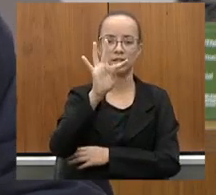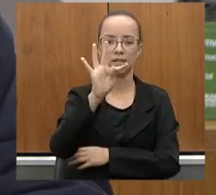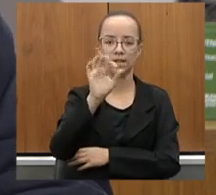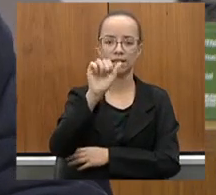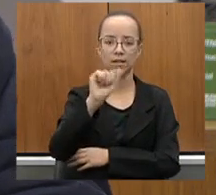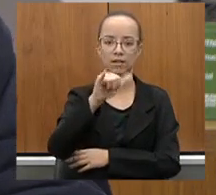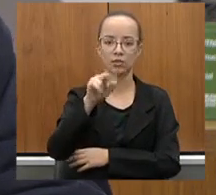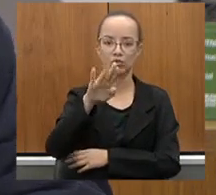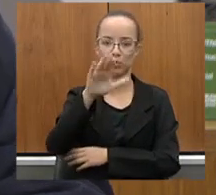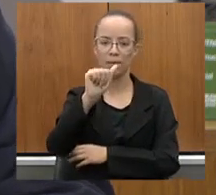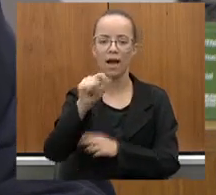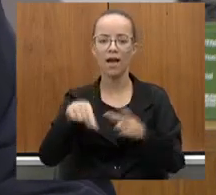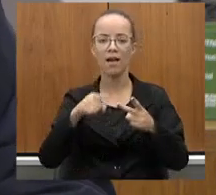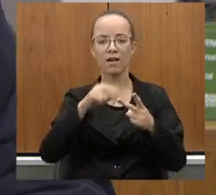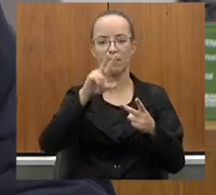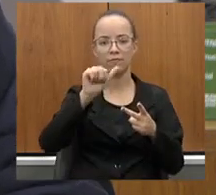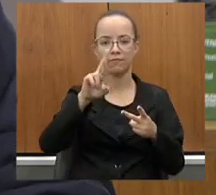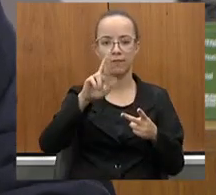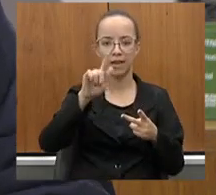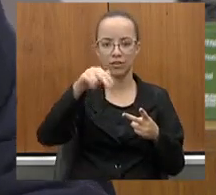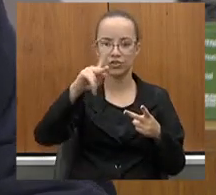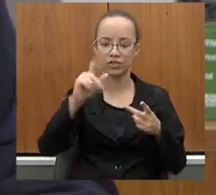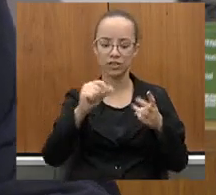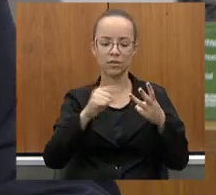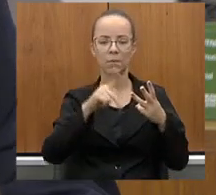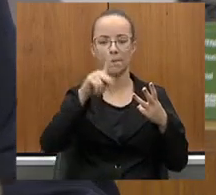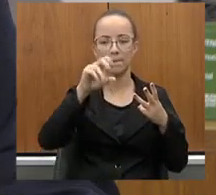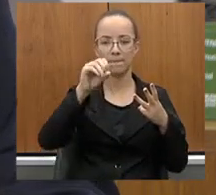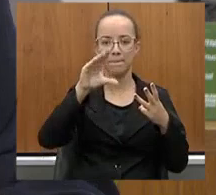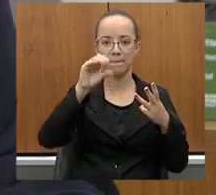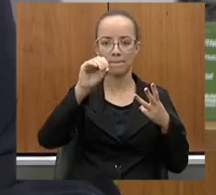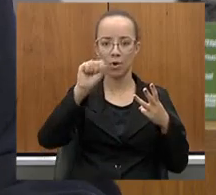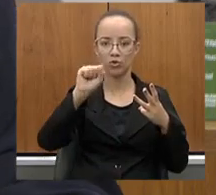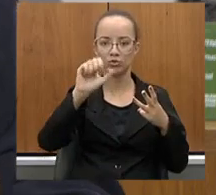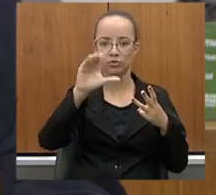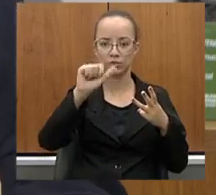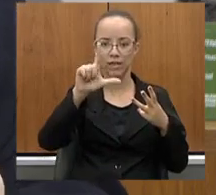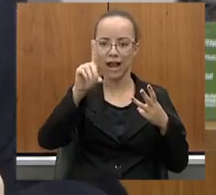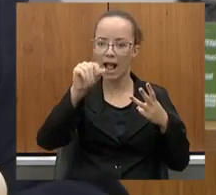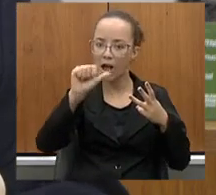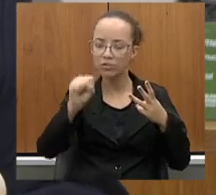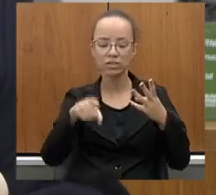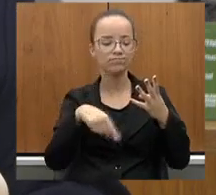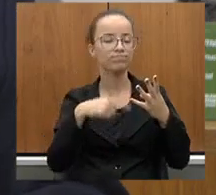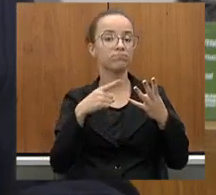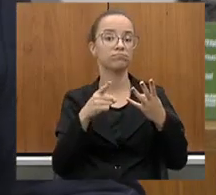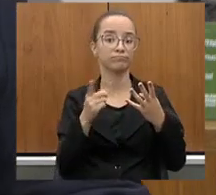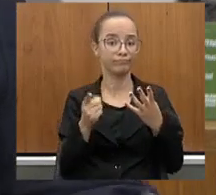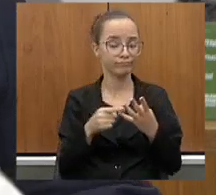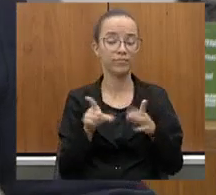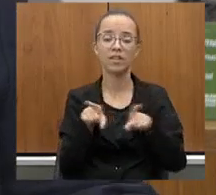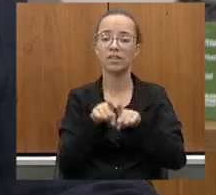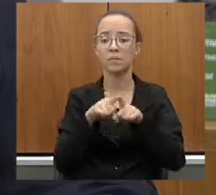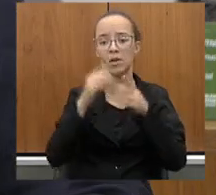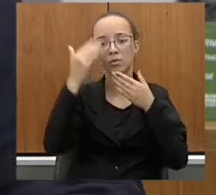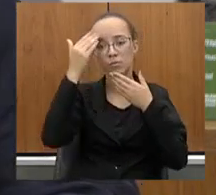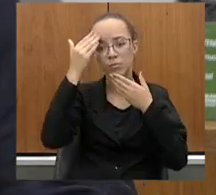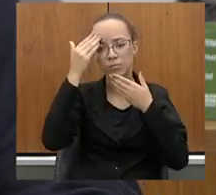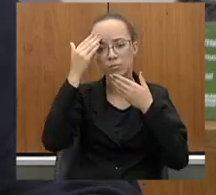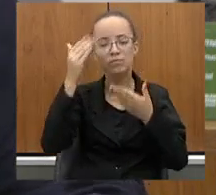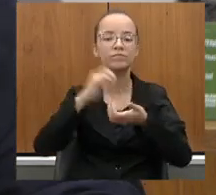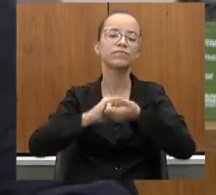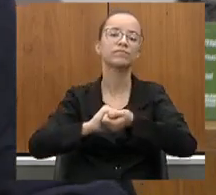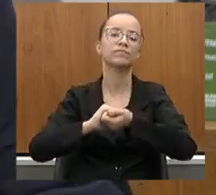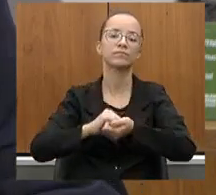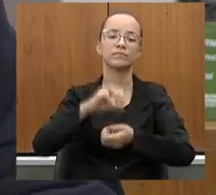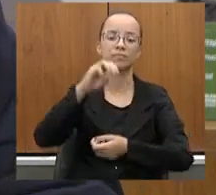Varginha, de Poços de Caldas, pelo seu trabalho, sempre atento. Também cumprimentando o nosso amigo Matheus,